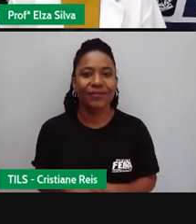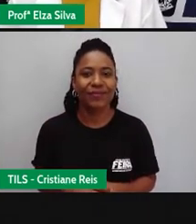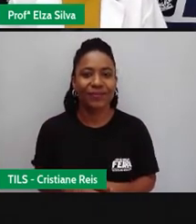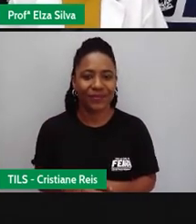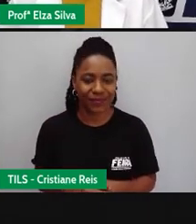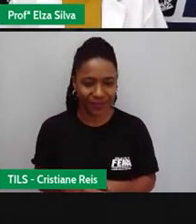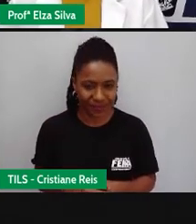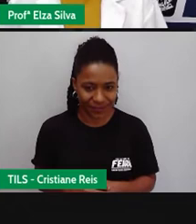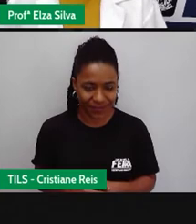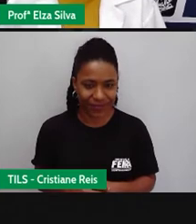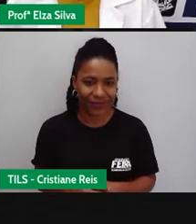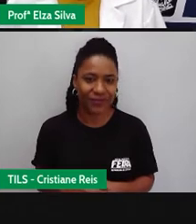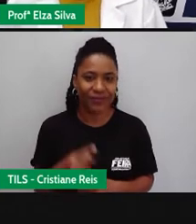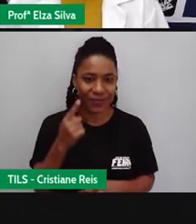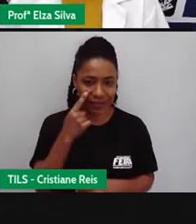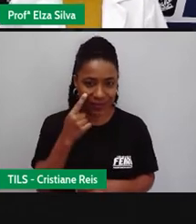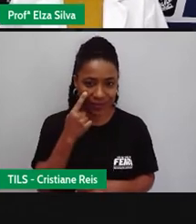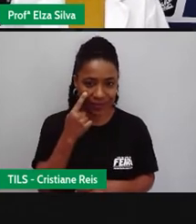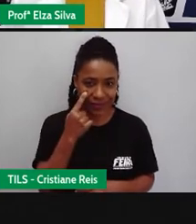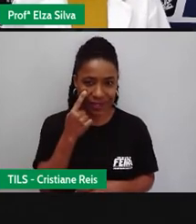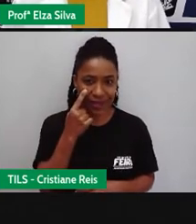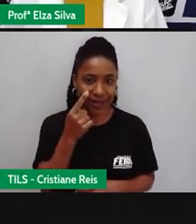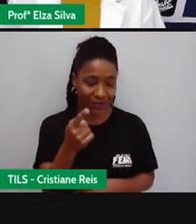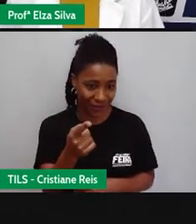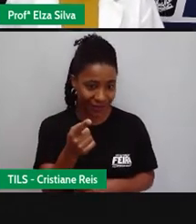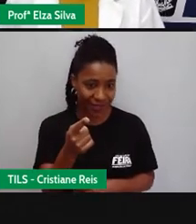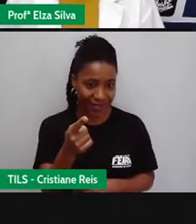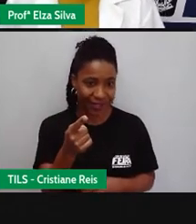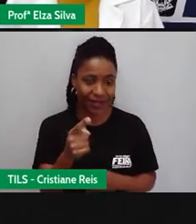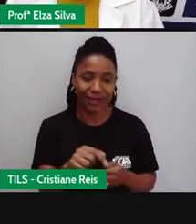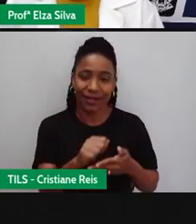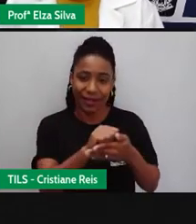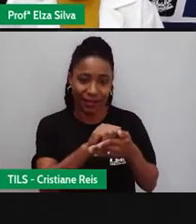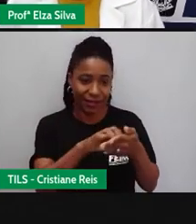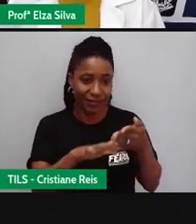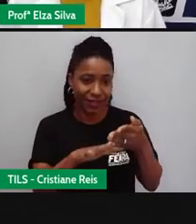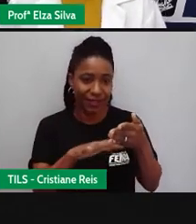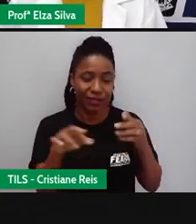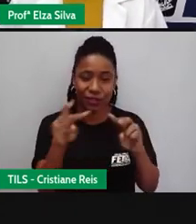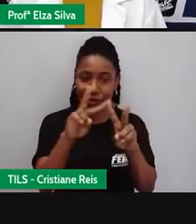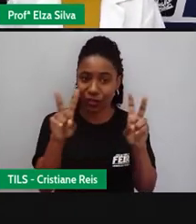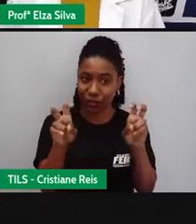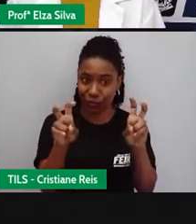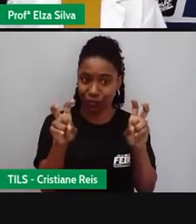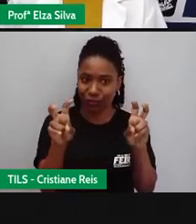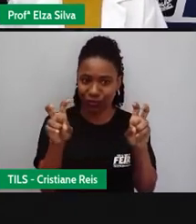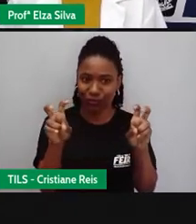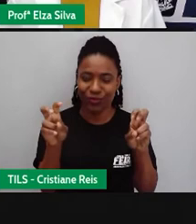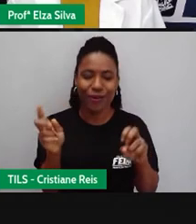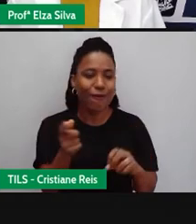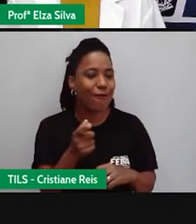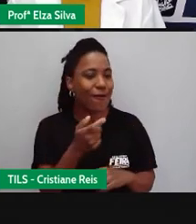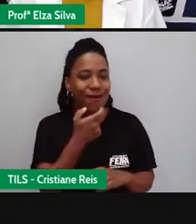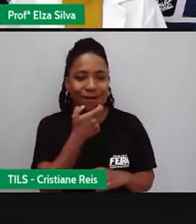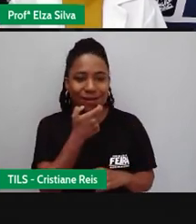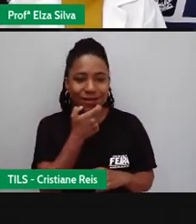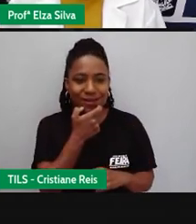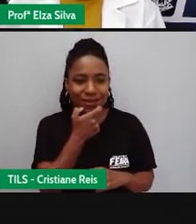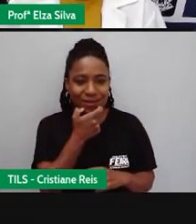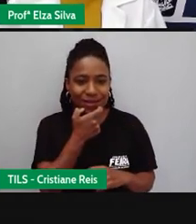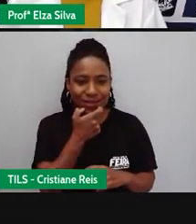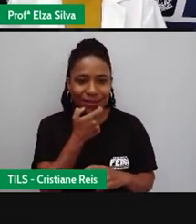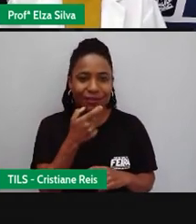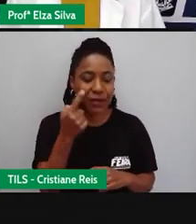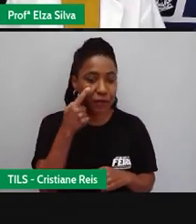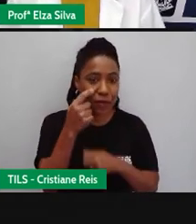Então, essa atividade, ela vai te apresentar títulos de filmes em inglês. Ao lado, vocês têm o ano